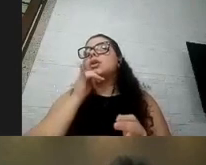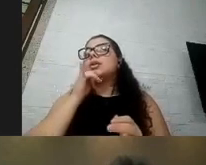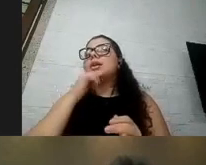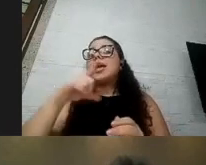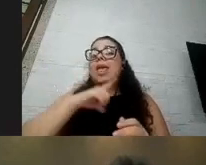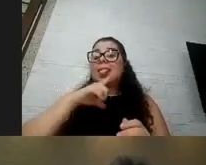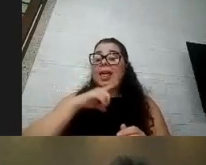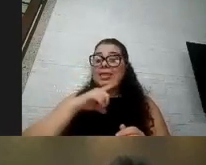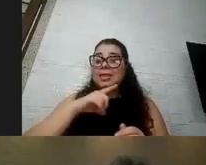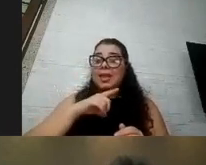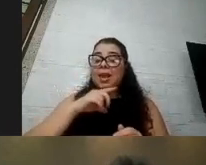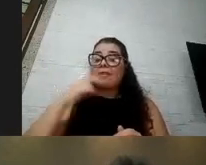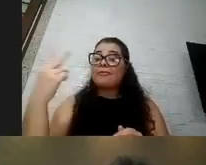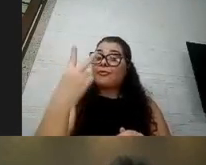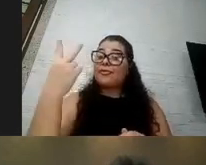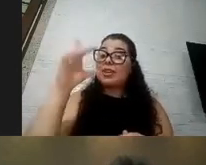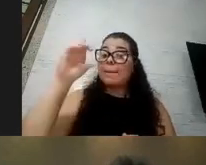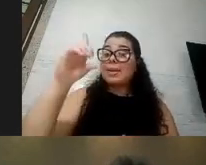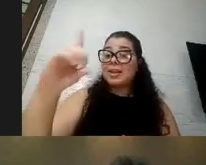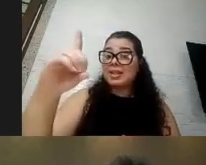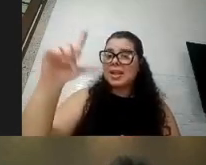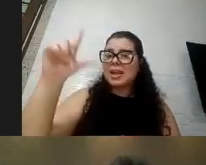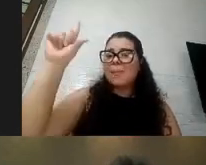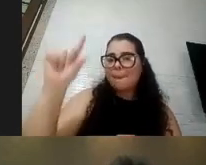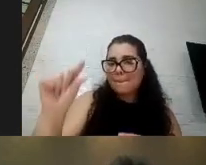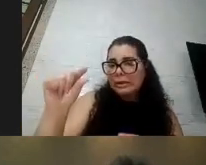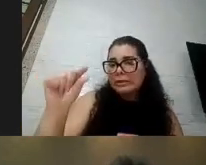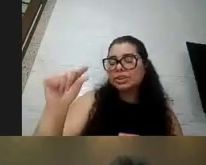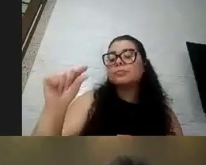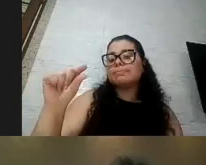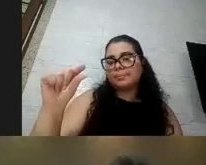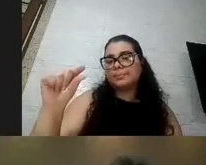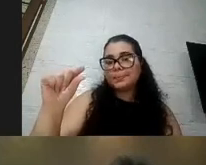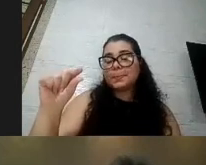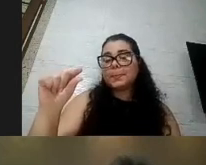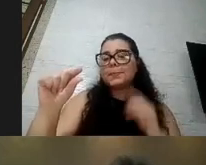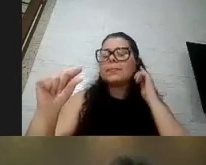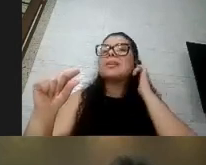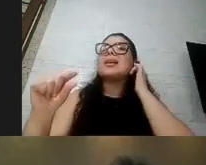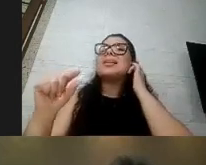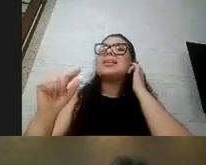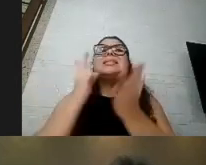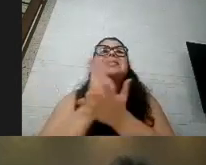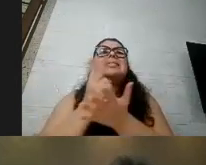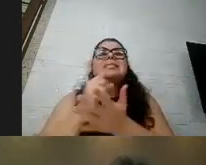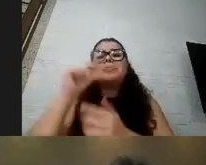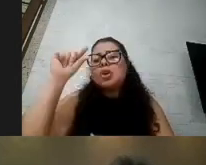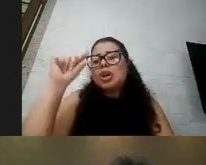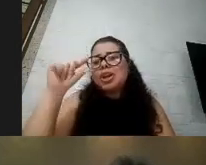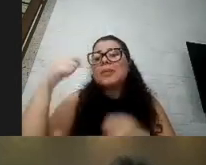baixa sempre estaria bem próximo do limite mesmo tomando